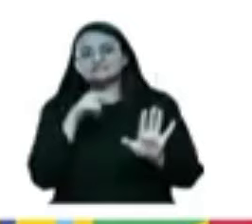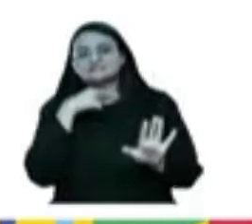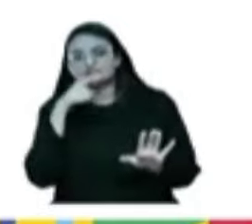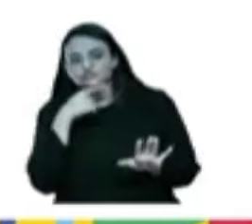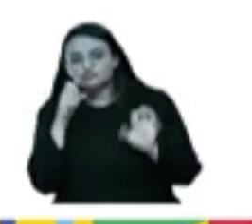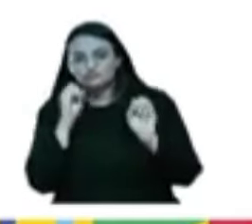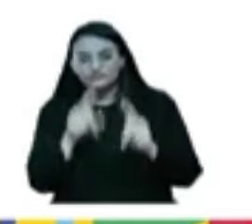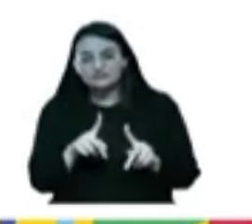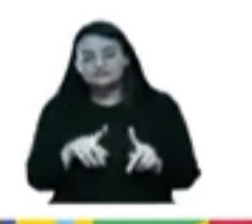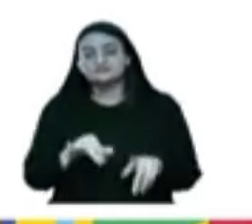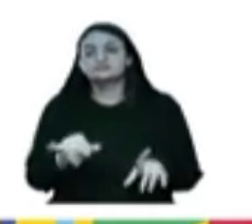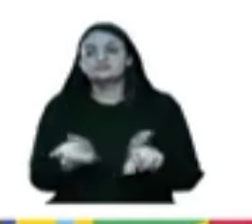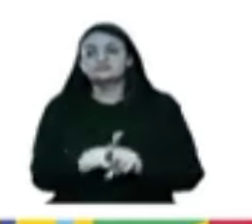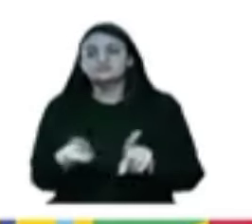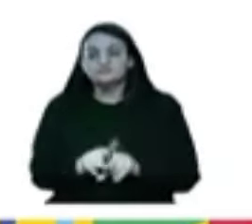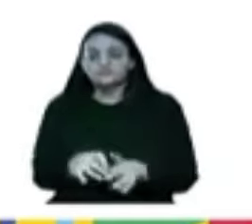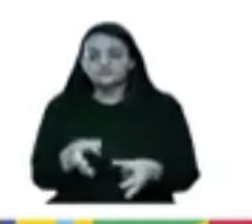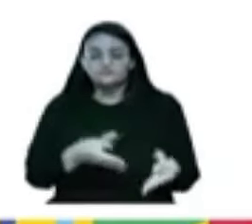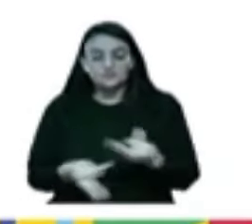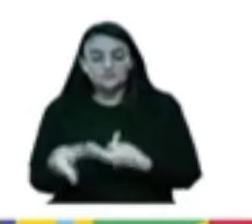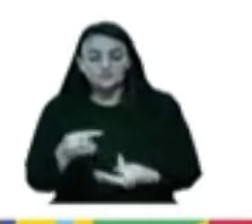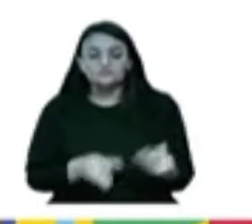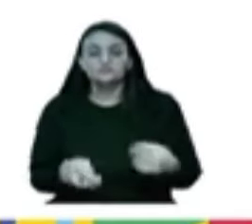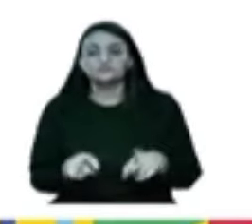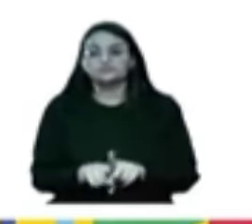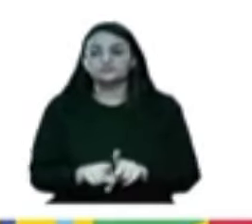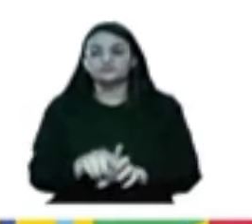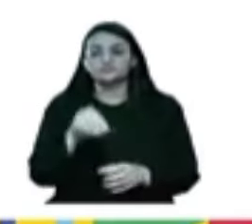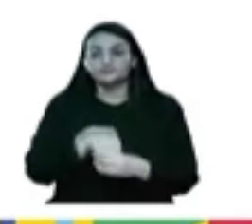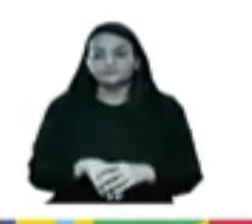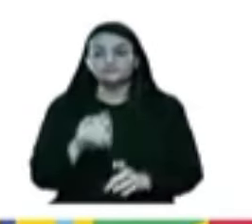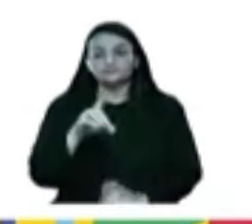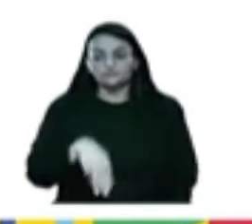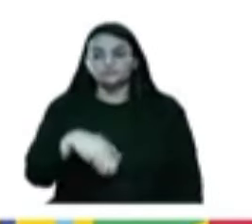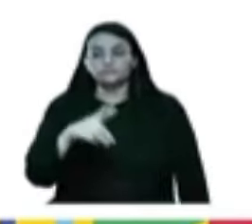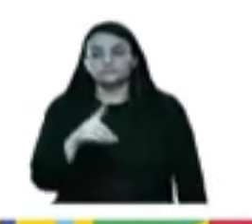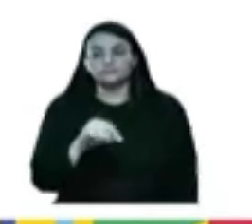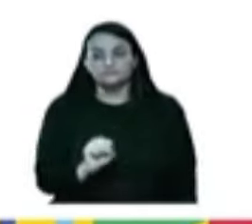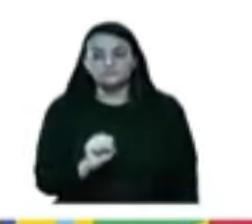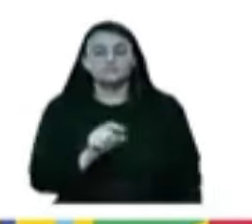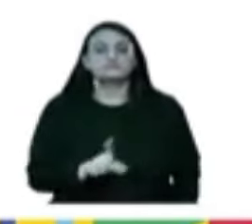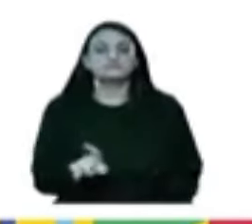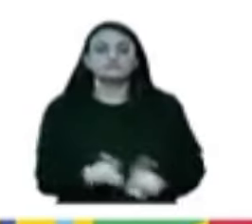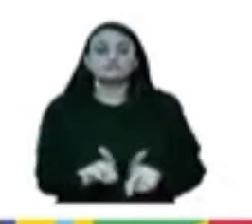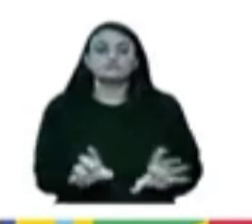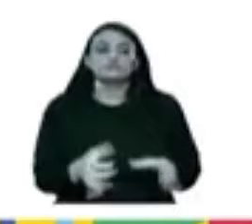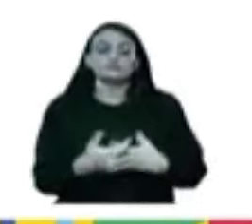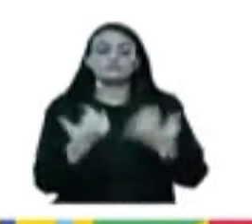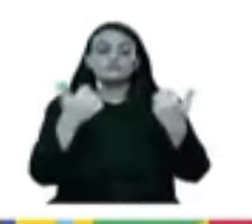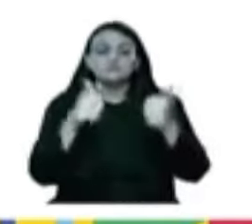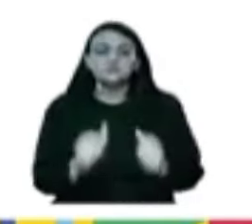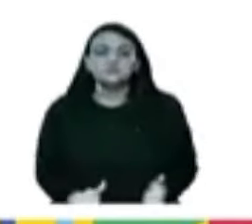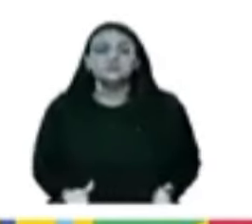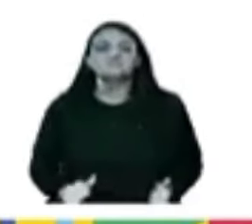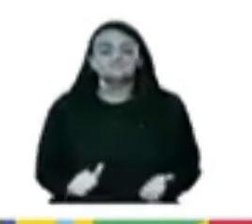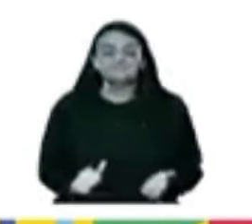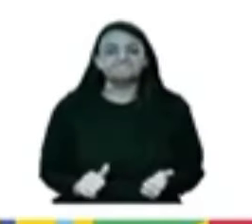informou, tratar isso, trazer isso internamente para o MDS, para que as equipes possam analisar qual é a situação